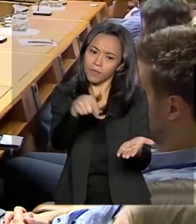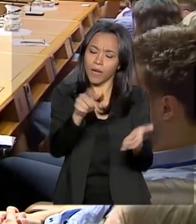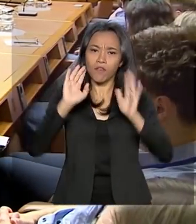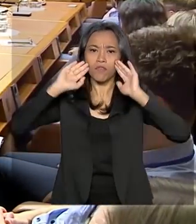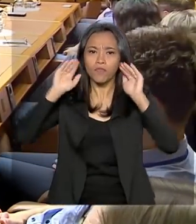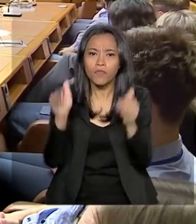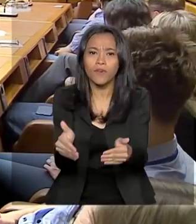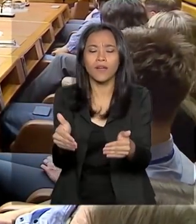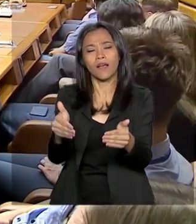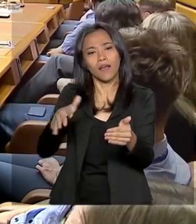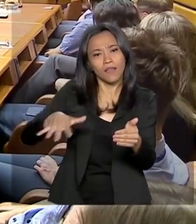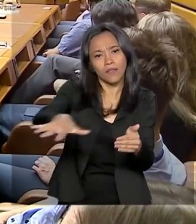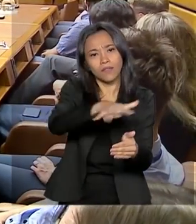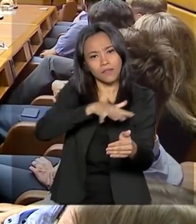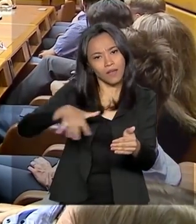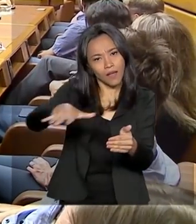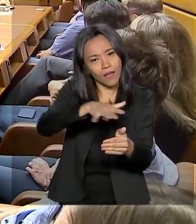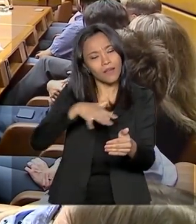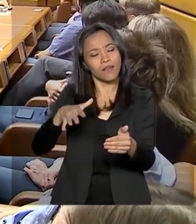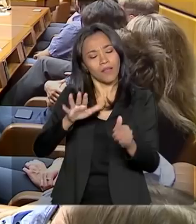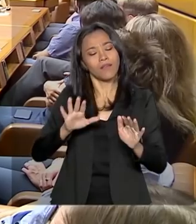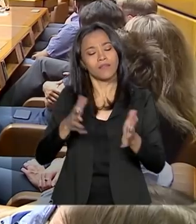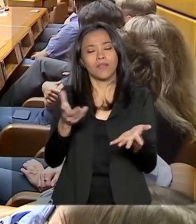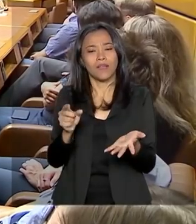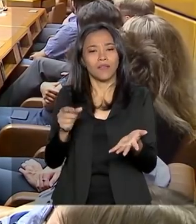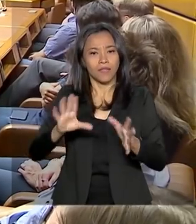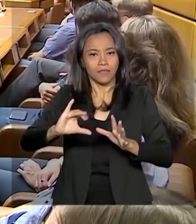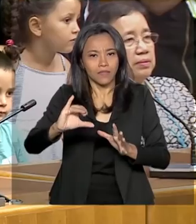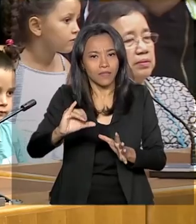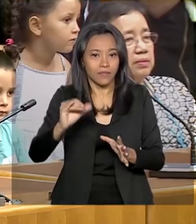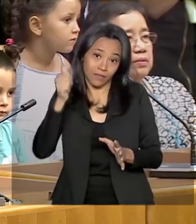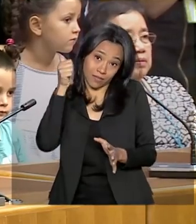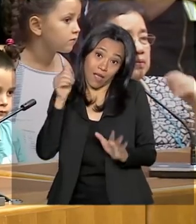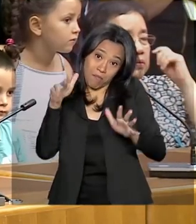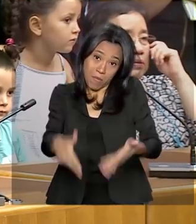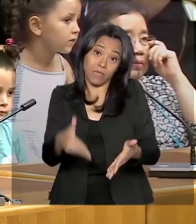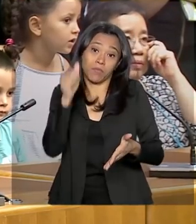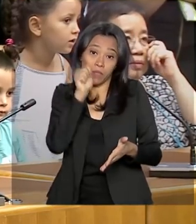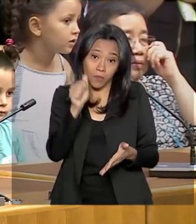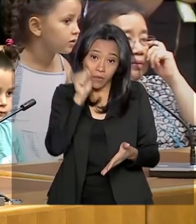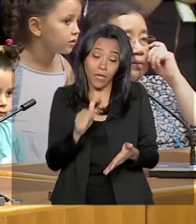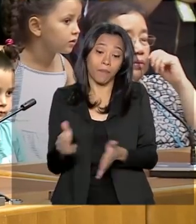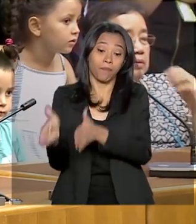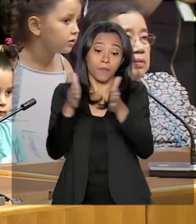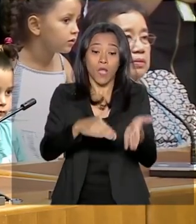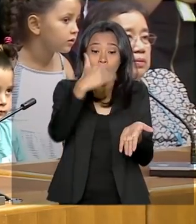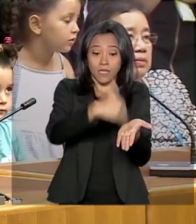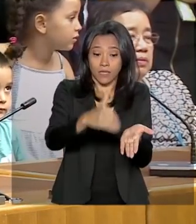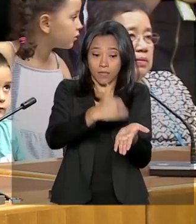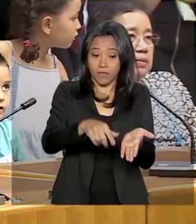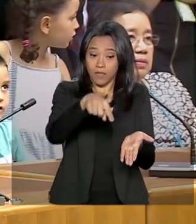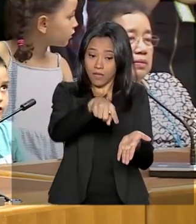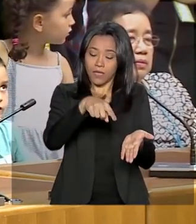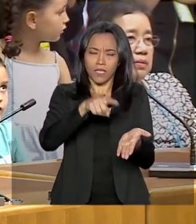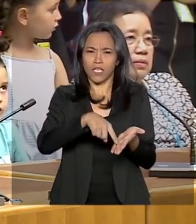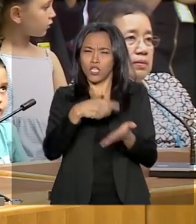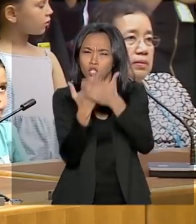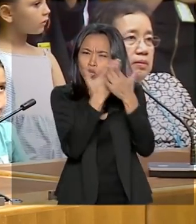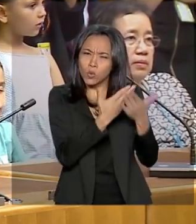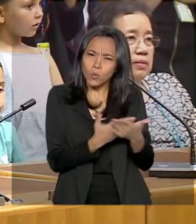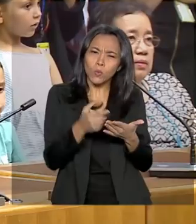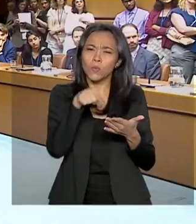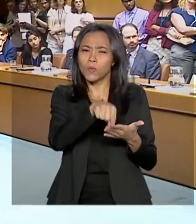estimular a nossa participação no mundo das ciências. O Escritório das Nações Unidas para Assuntos do Espaço